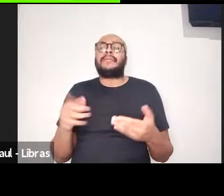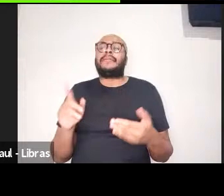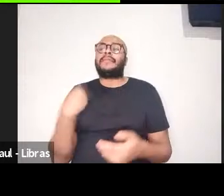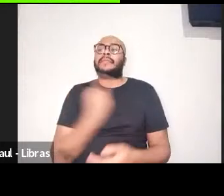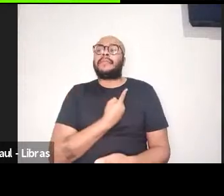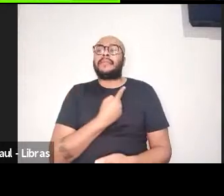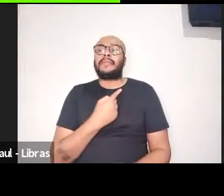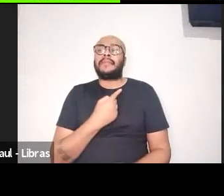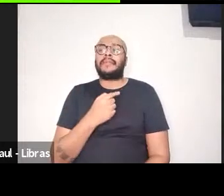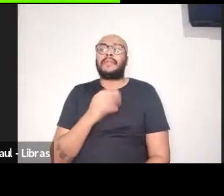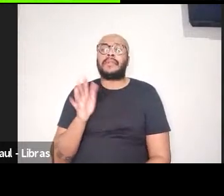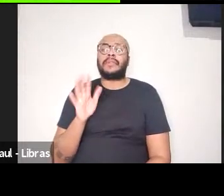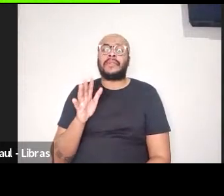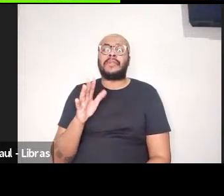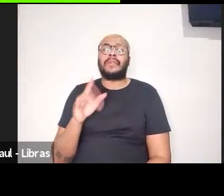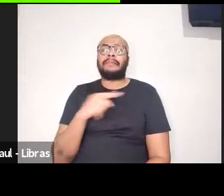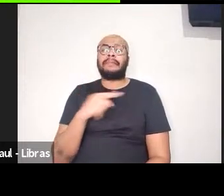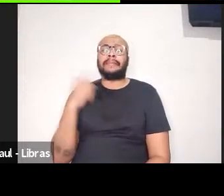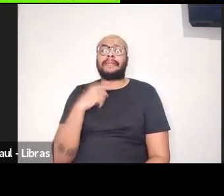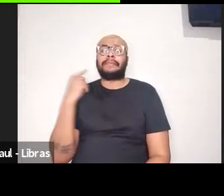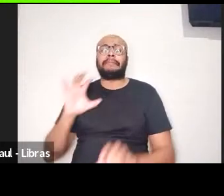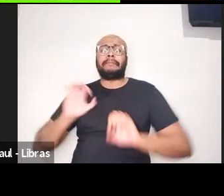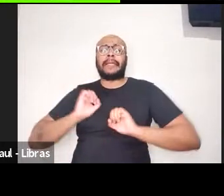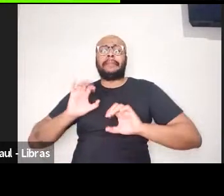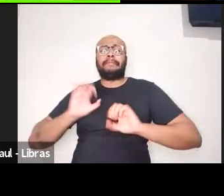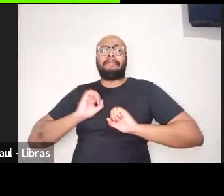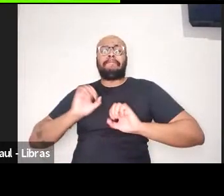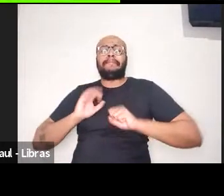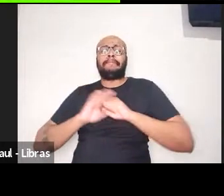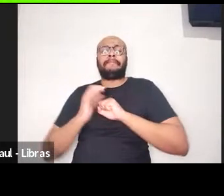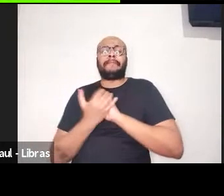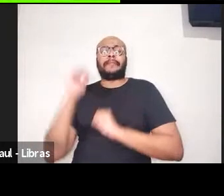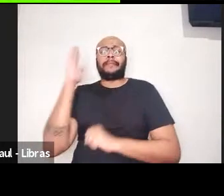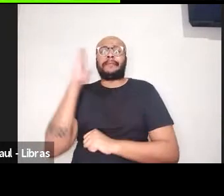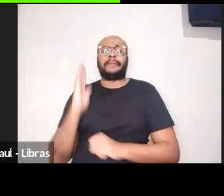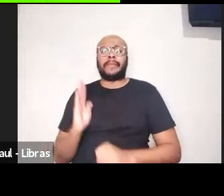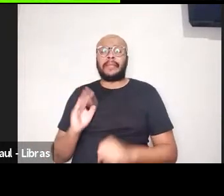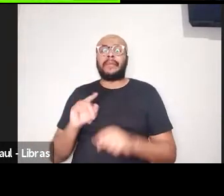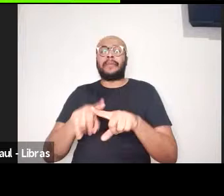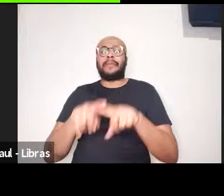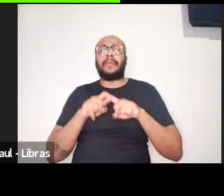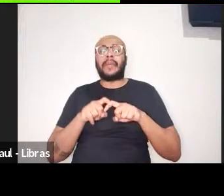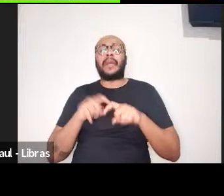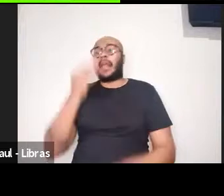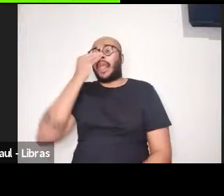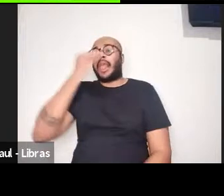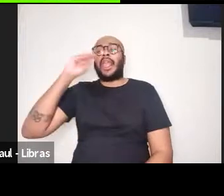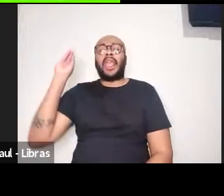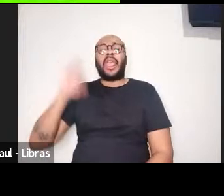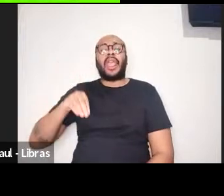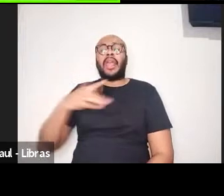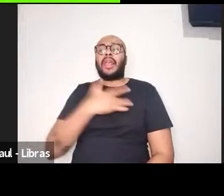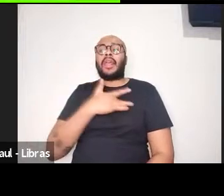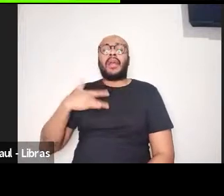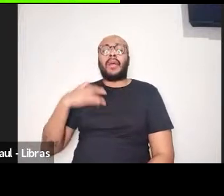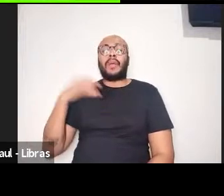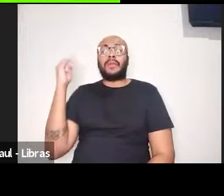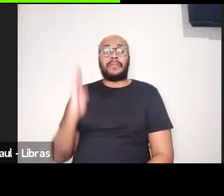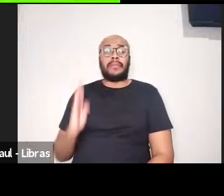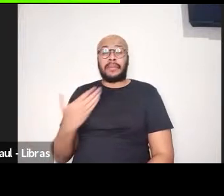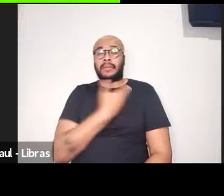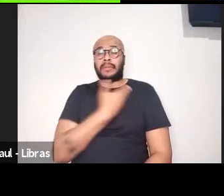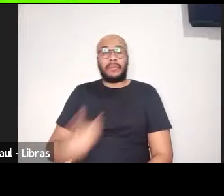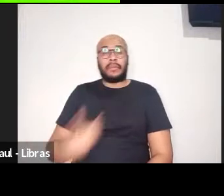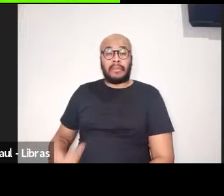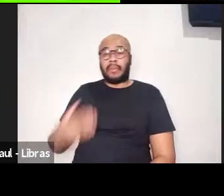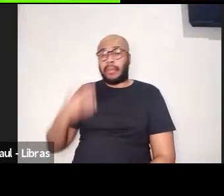números de contaminados e mortos, em função do descaso com a saúde, a